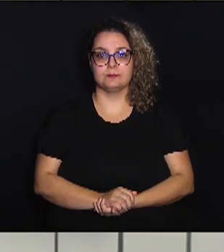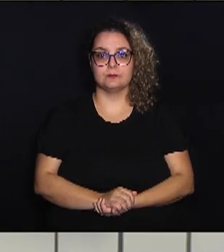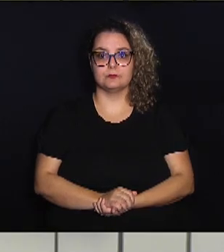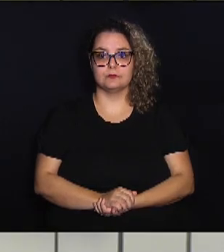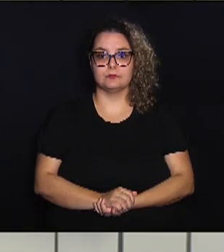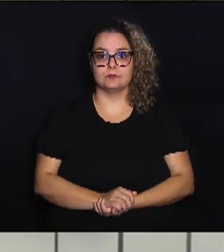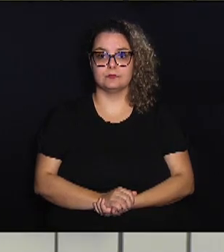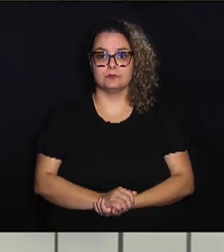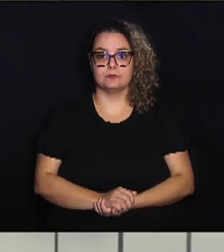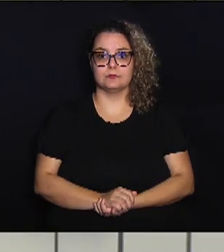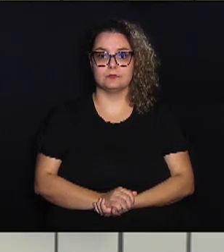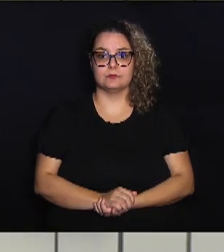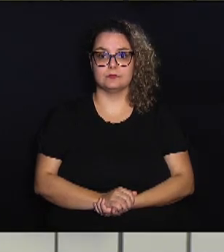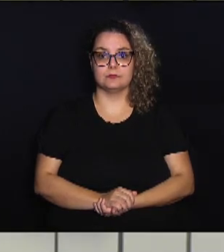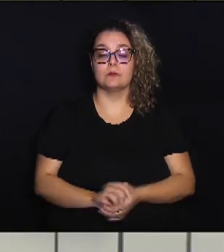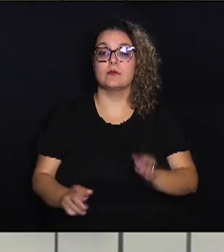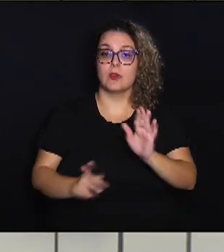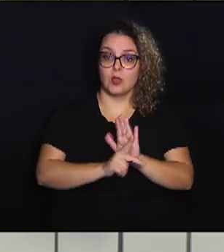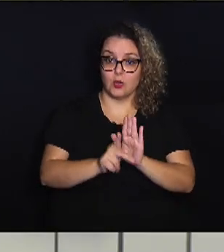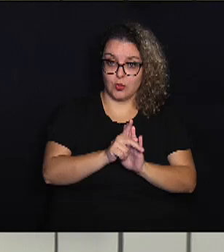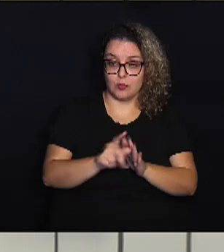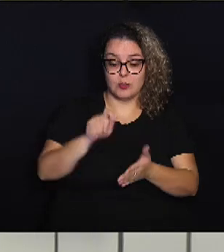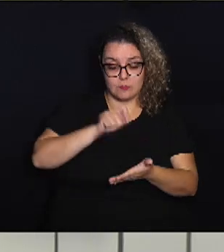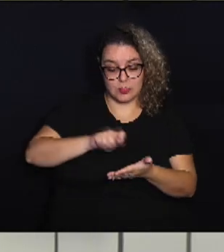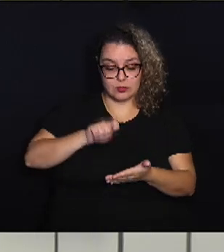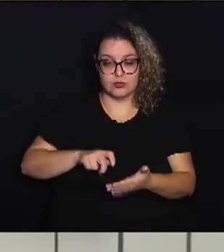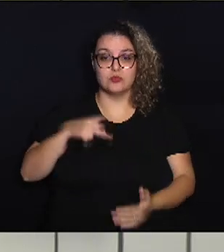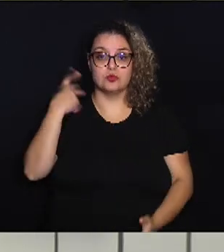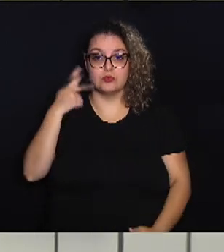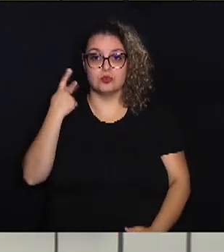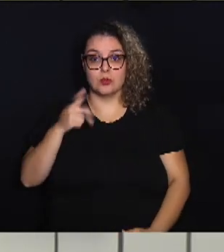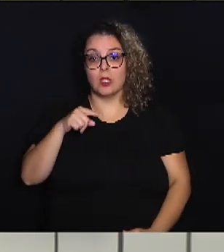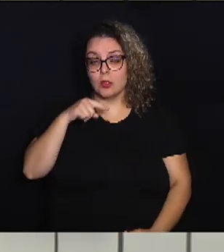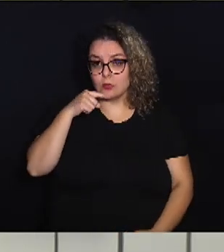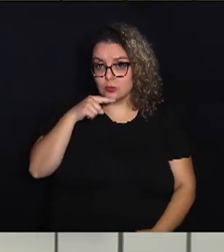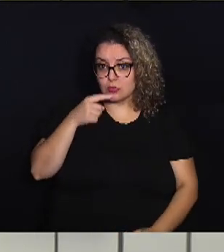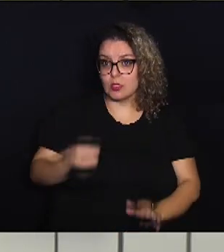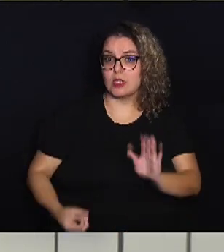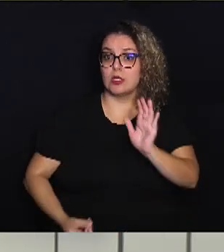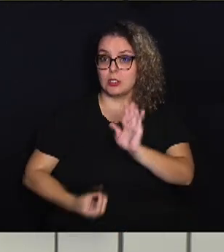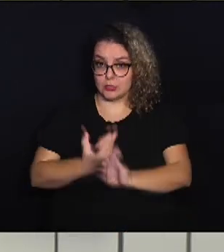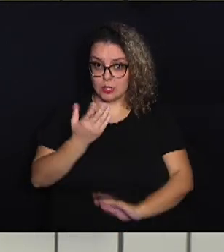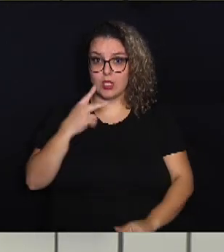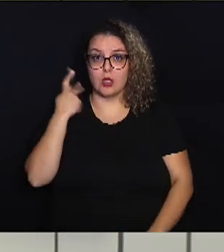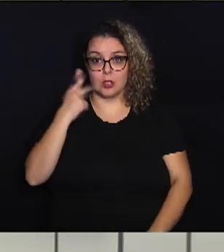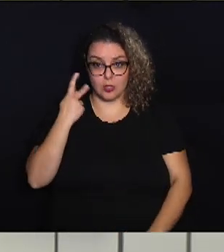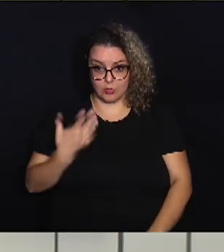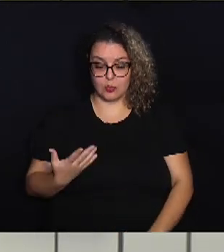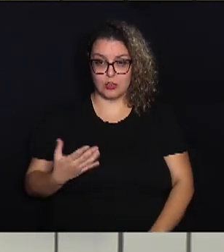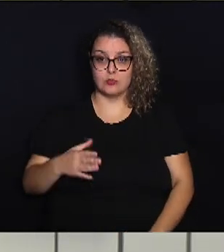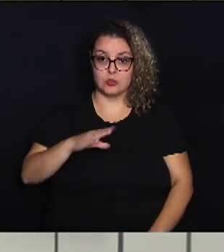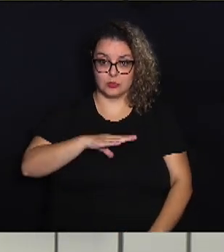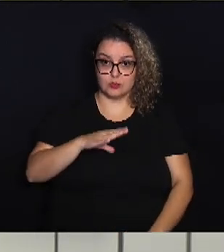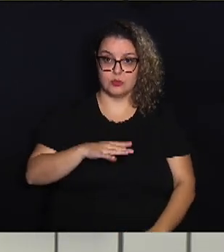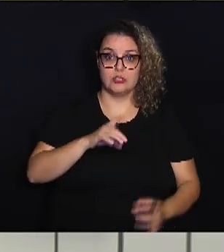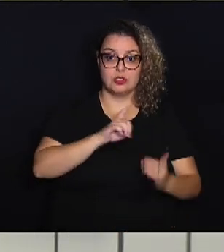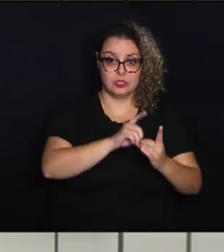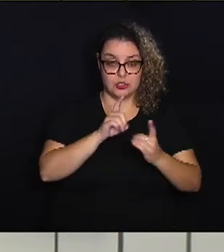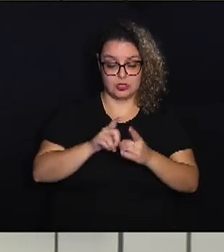O projeto de autoria do vereador Eduardo Magoga, instituindo a política municipal de atenção,